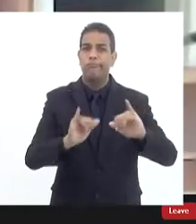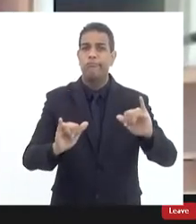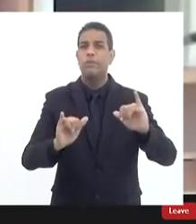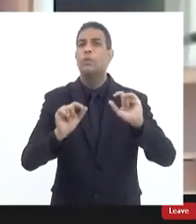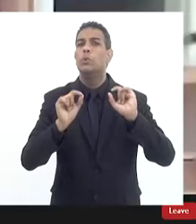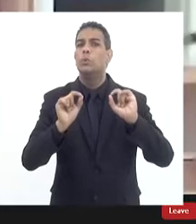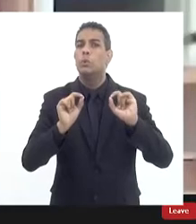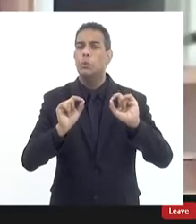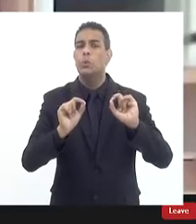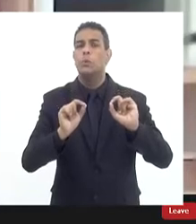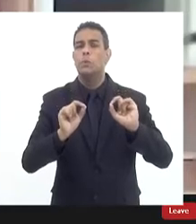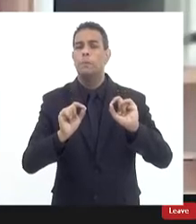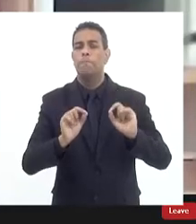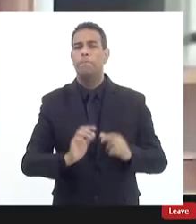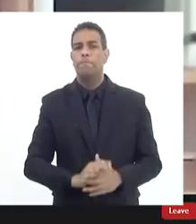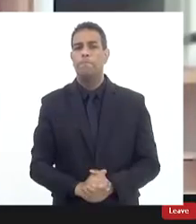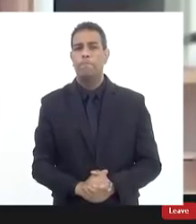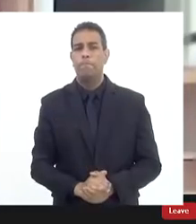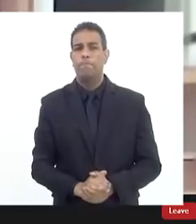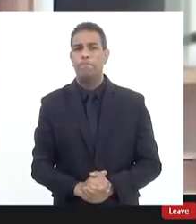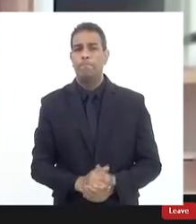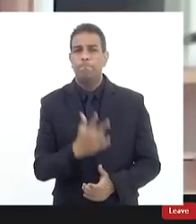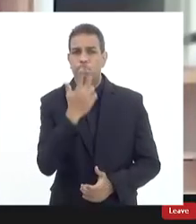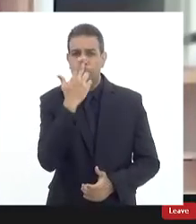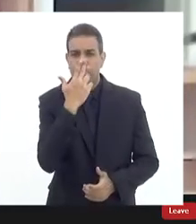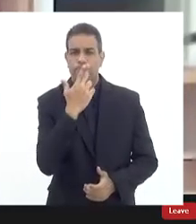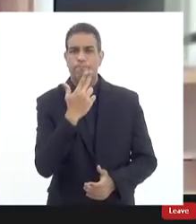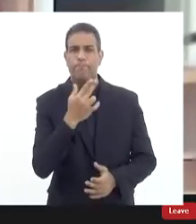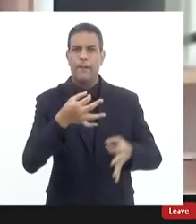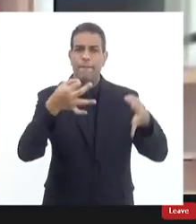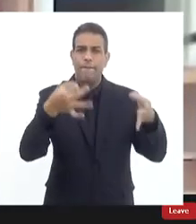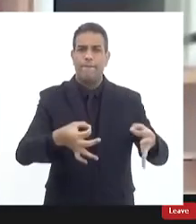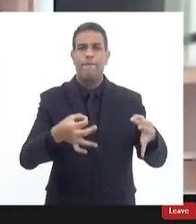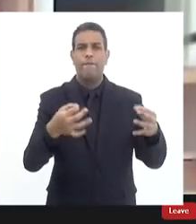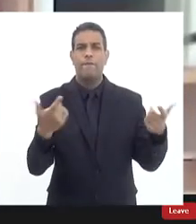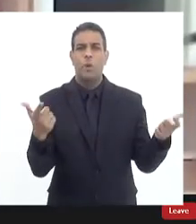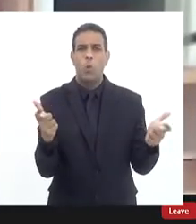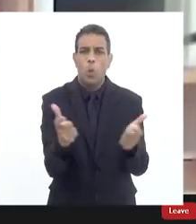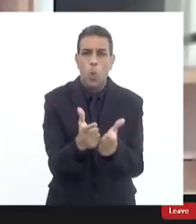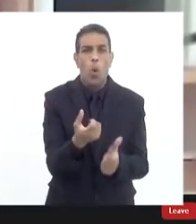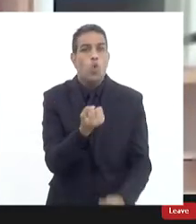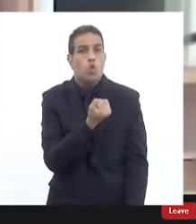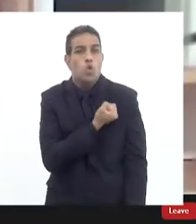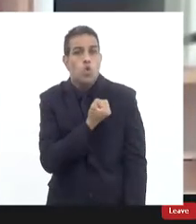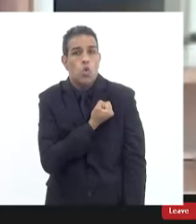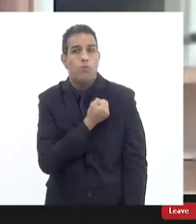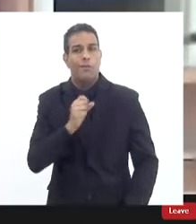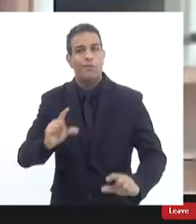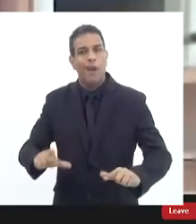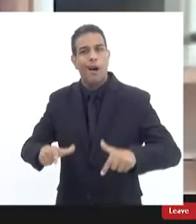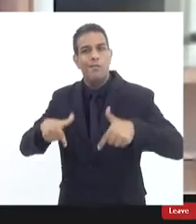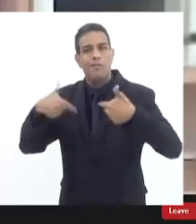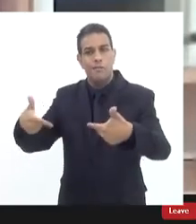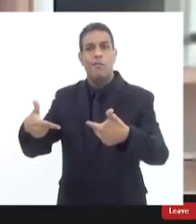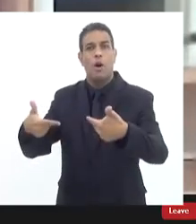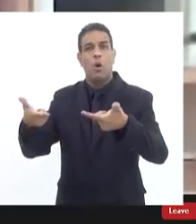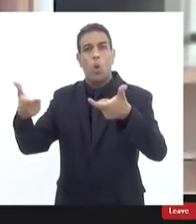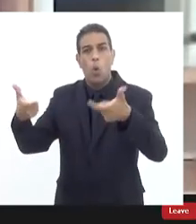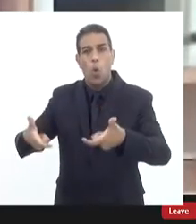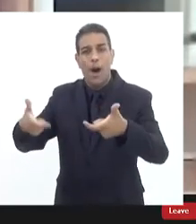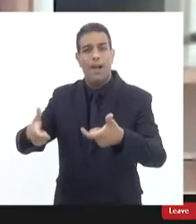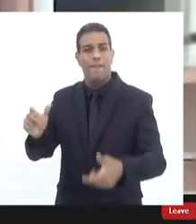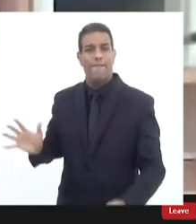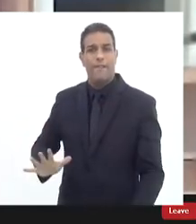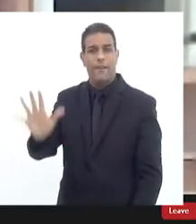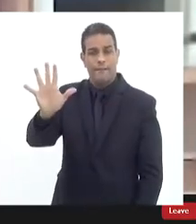significativo uma significativa diminuição do número de operações policiais num primeiro momento após